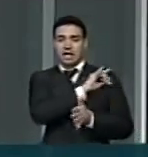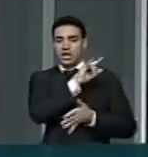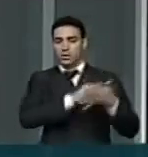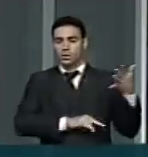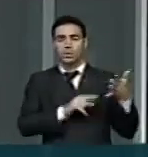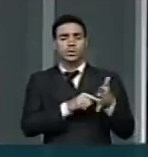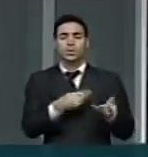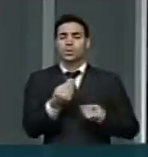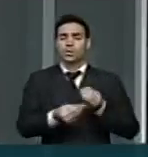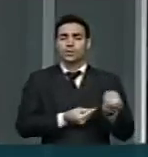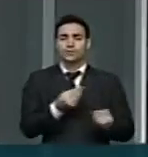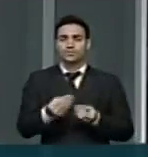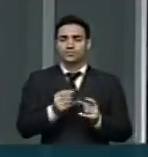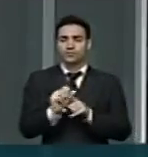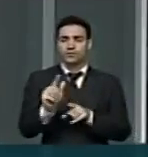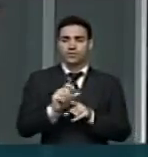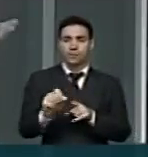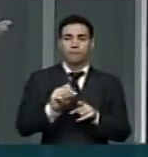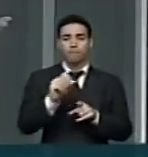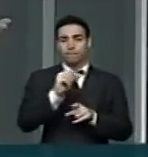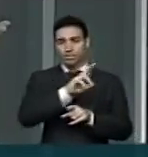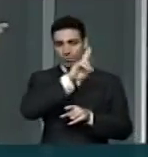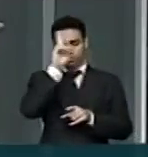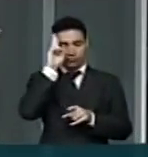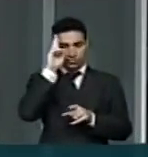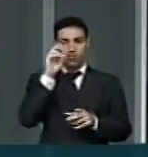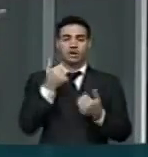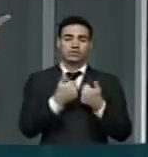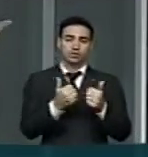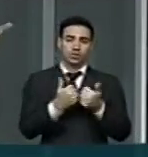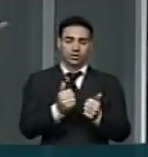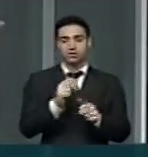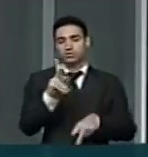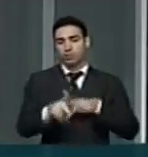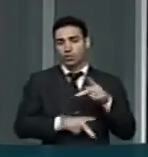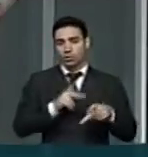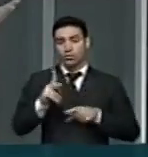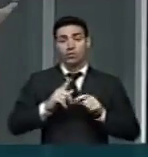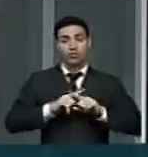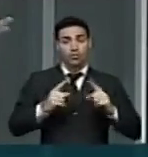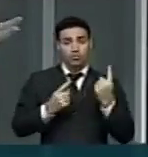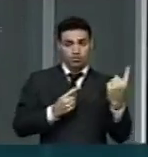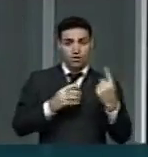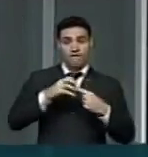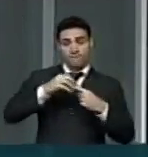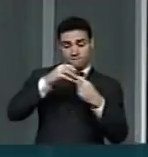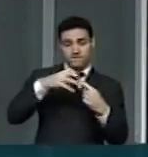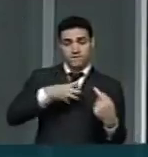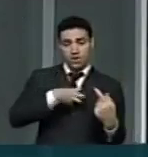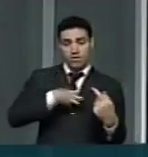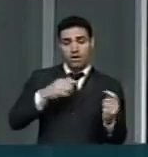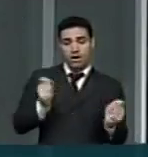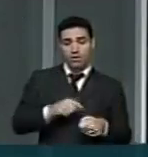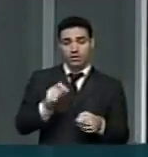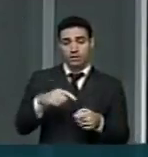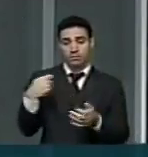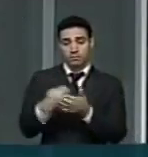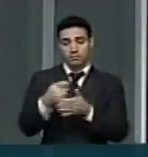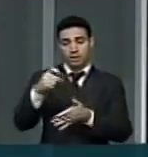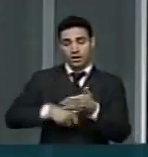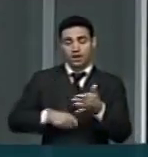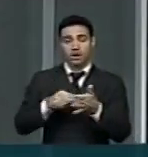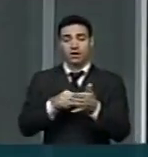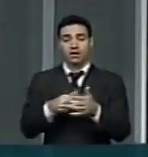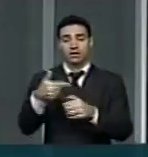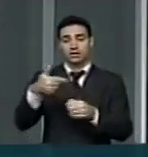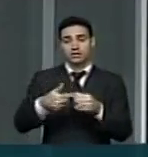forma de financiamento pelo usuário do transporte público. Uma das formas mais fáceis, fáceis talvez seja a taxação da gasolina e a gente